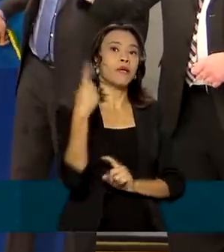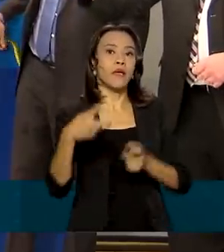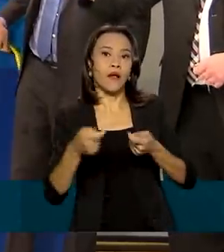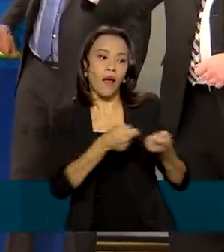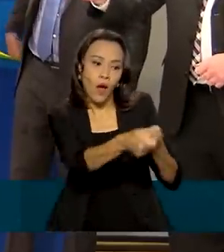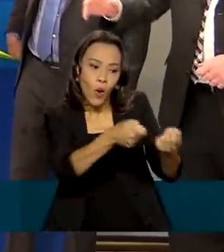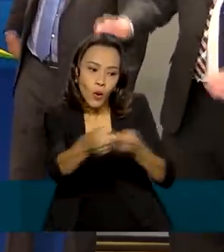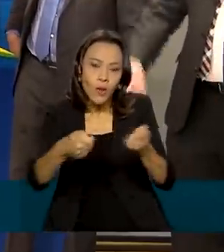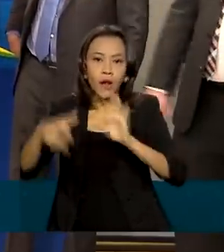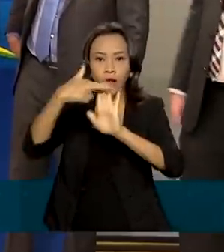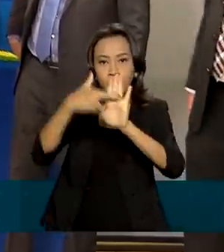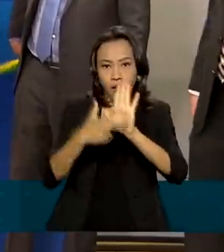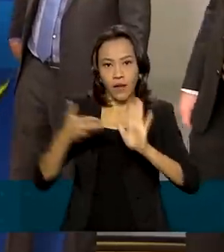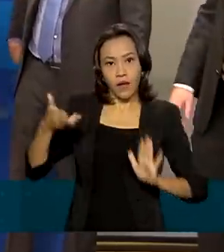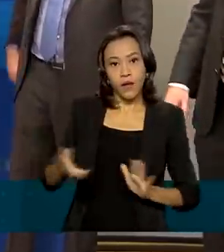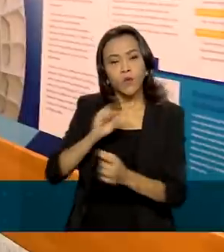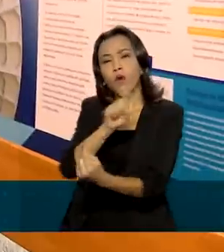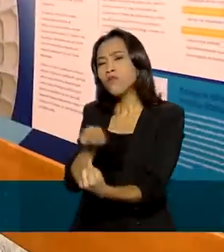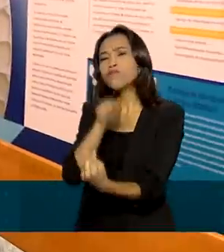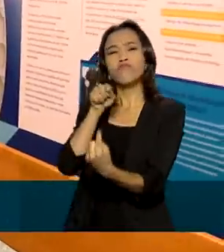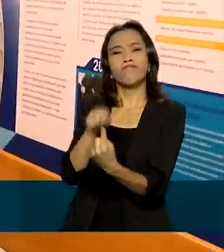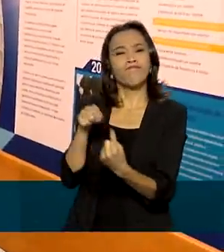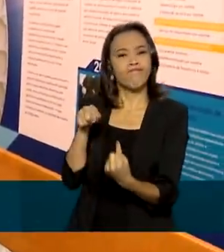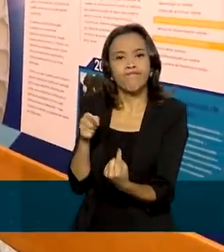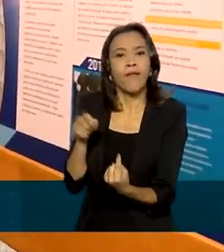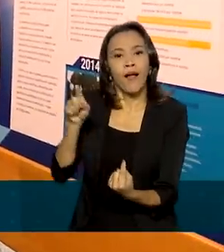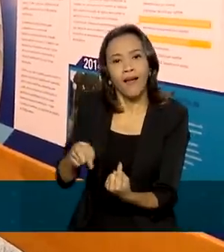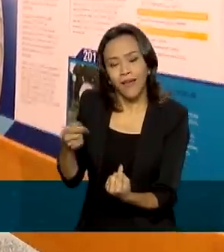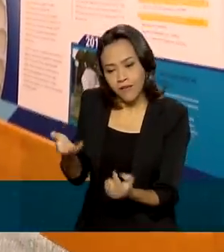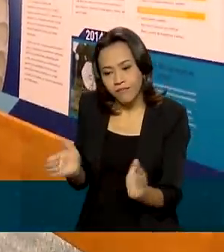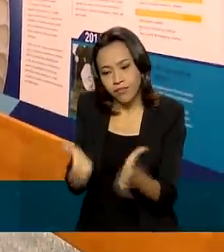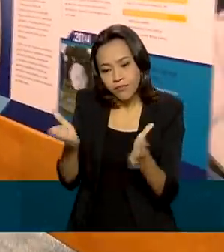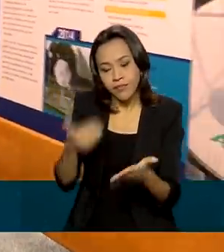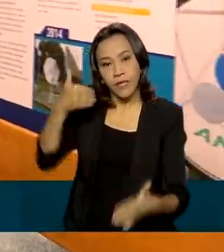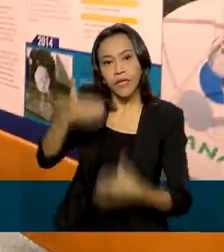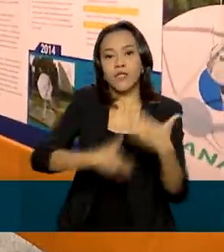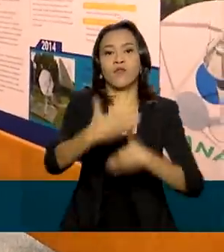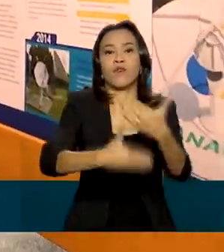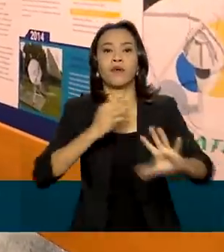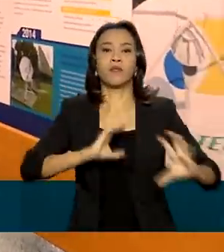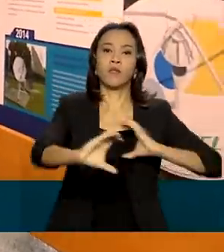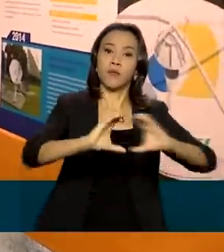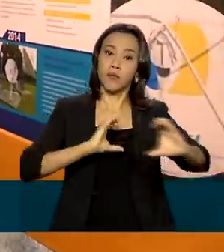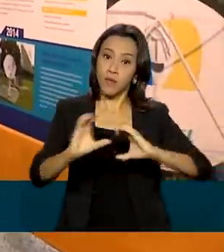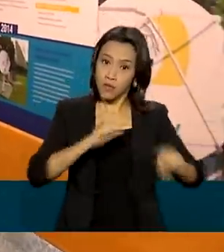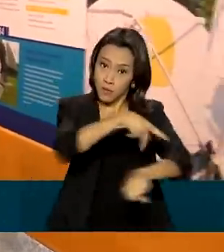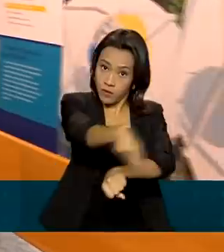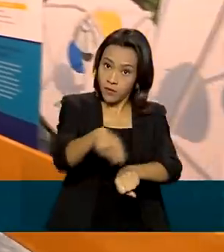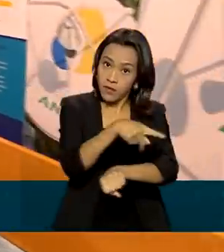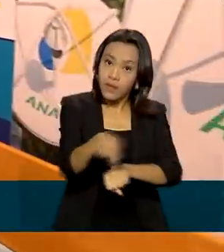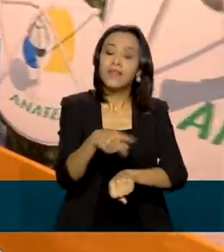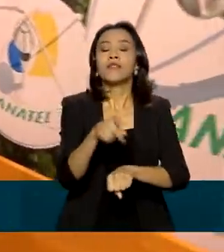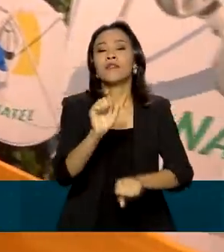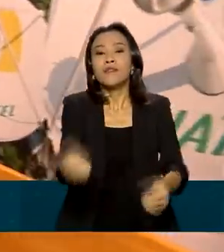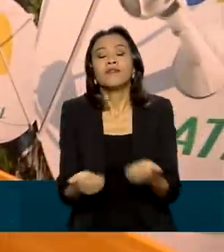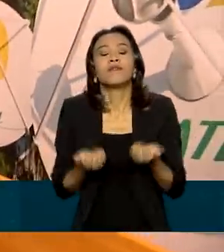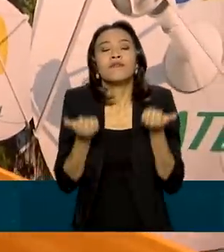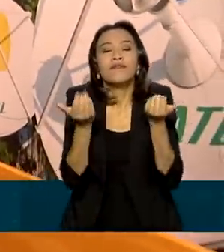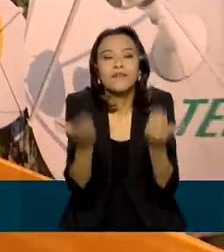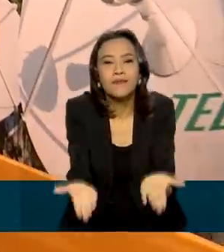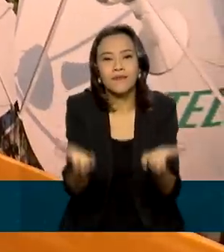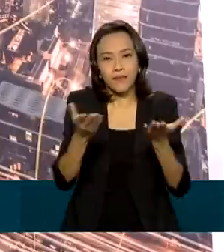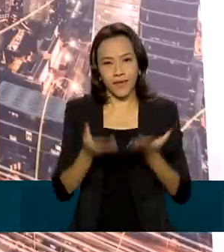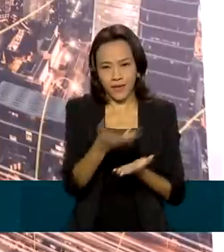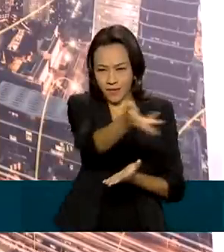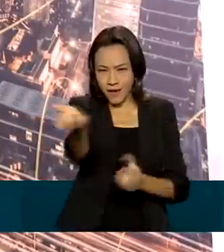Brasil. Seu principal objetivo é promover o desenvolvimento das telecomunicações do país para oferecer à